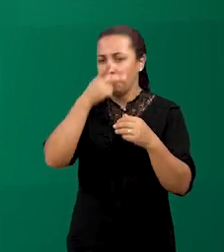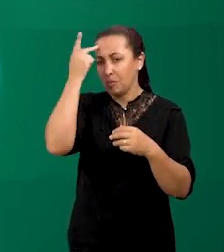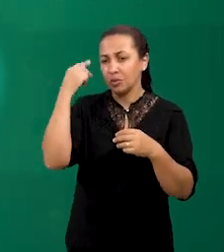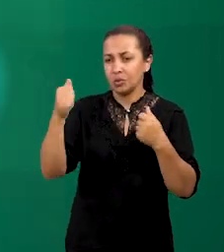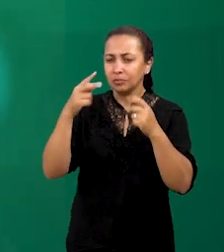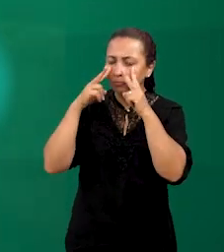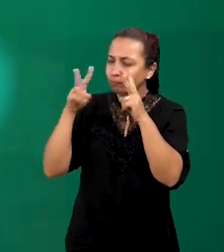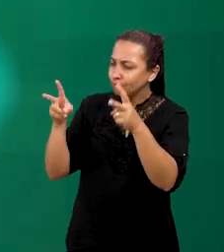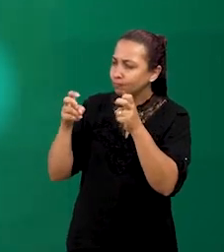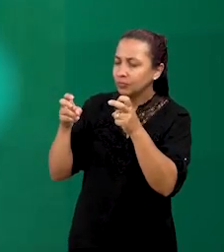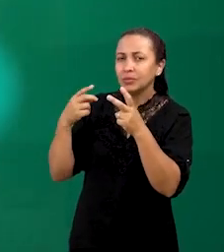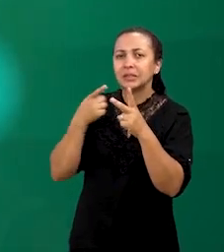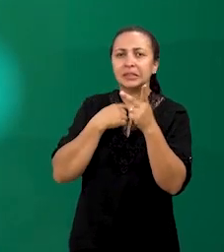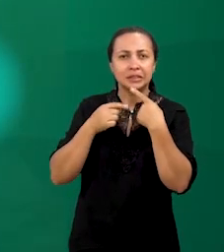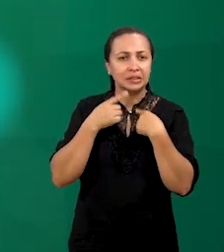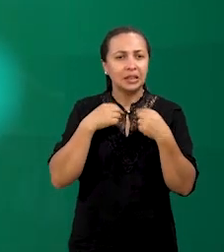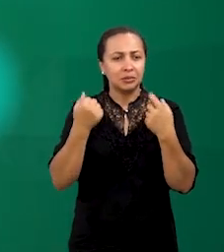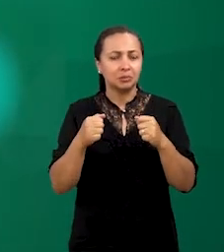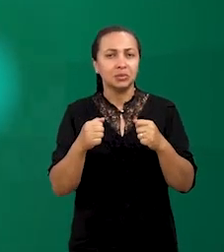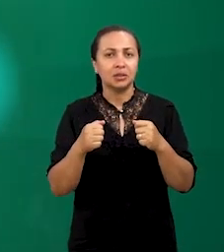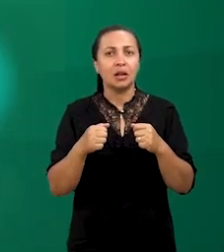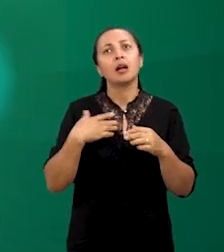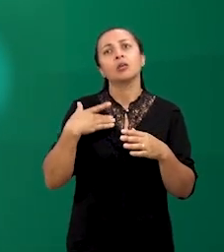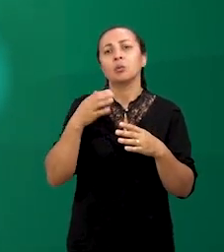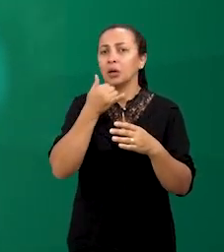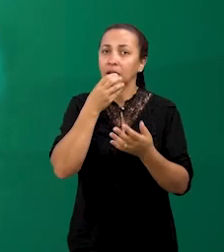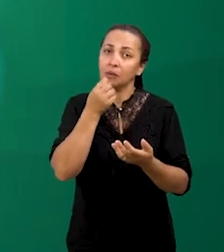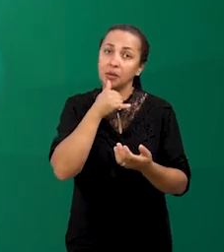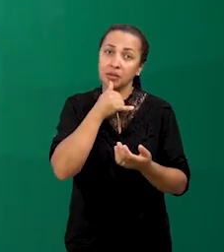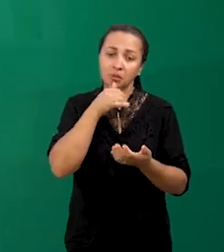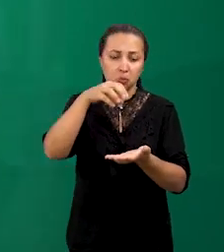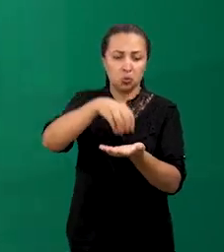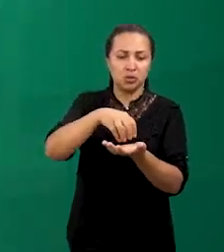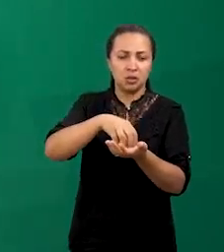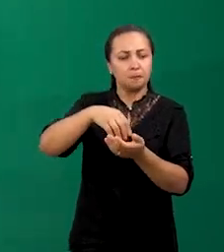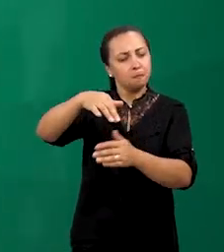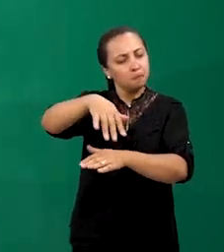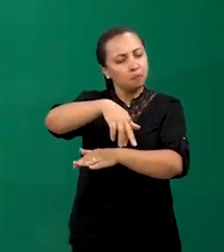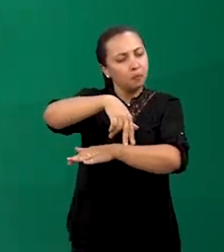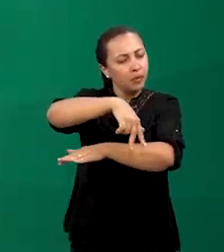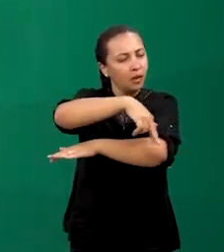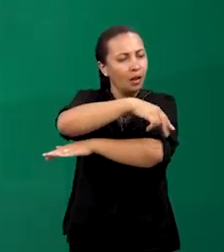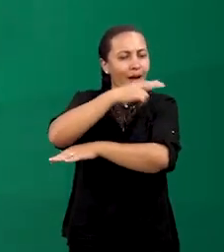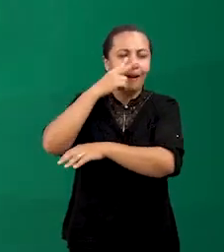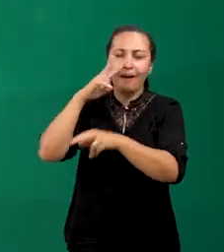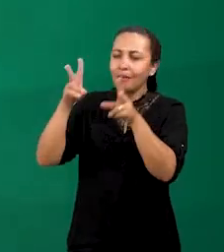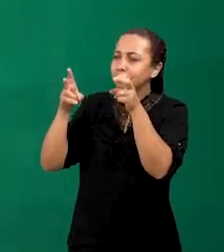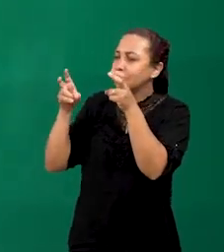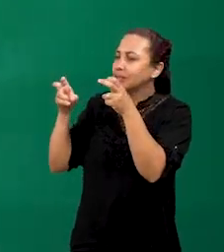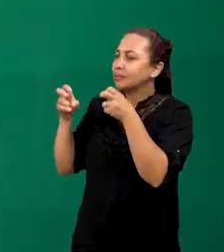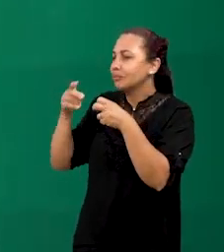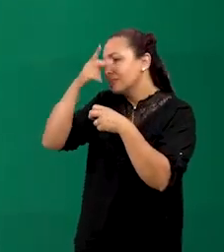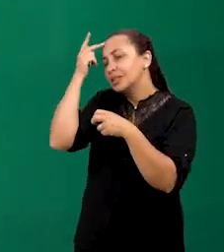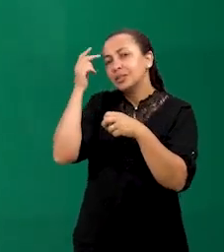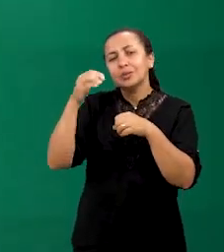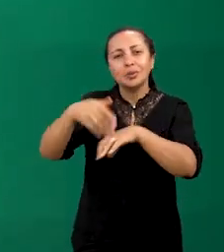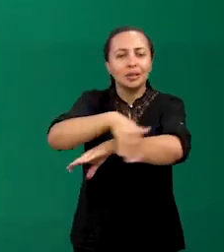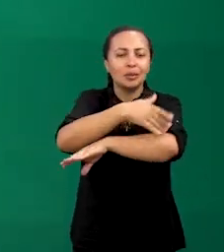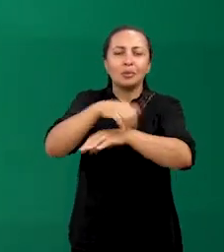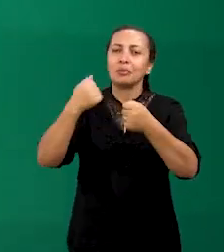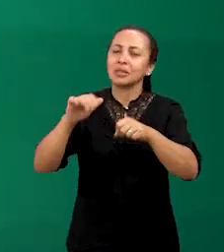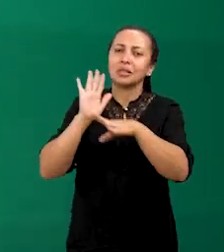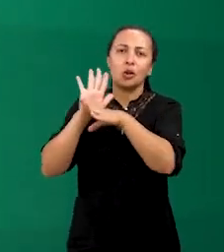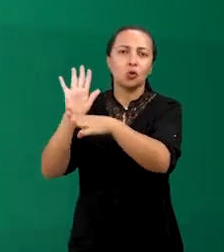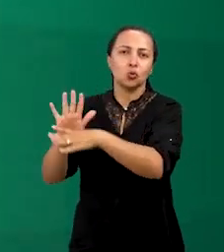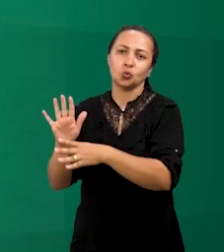necessidade. Um exemplo é, passei no centro do Recife, vi tantas pessoas em situação de rua que precisam de ajuda.